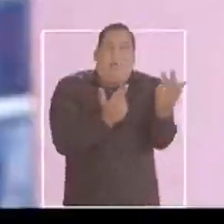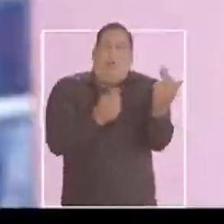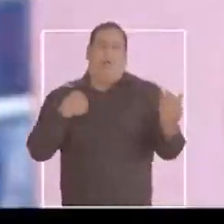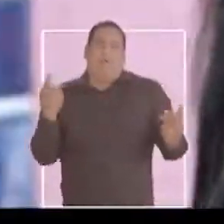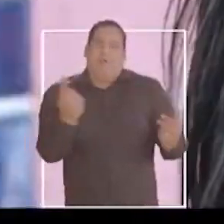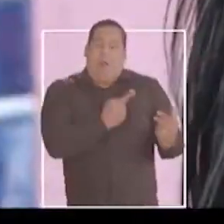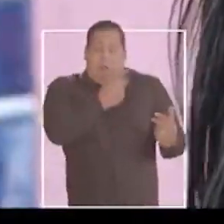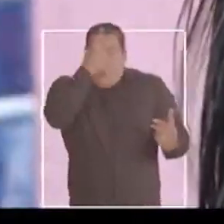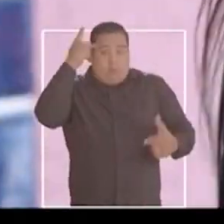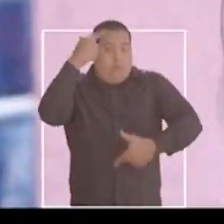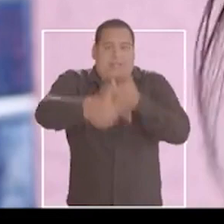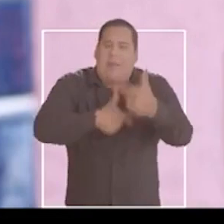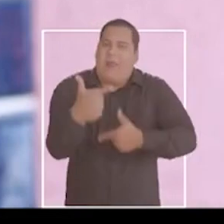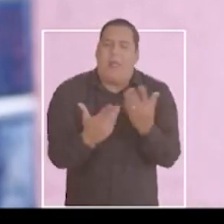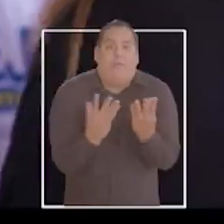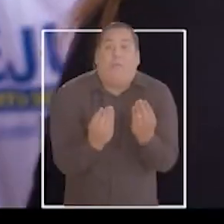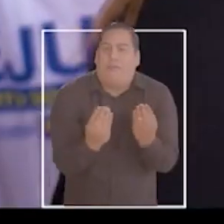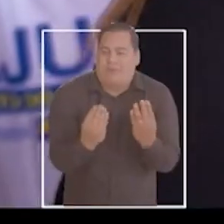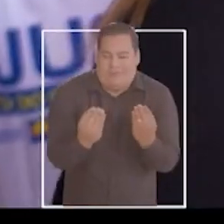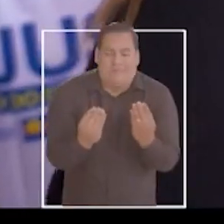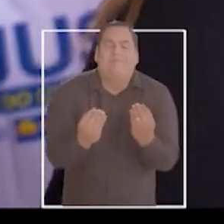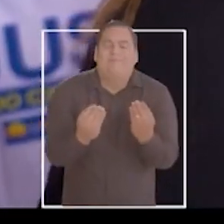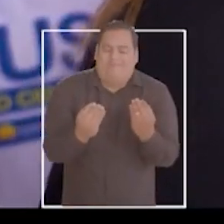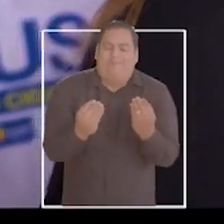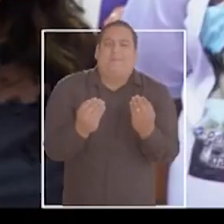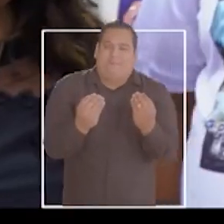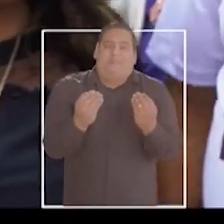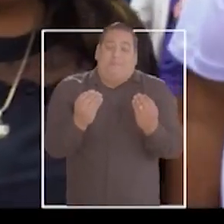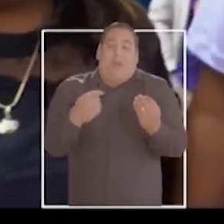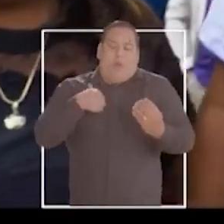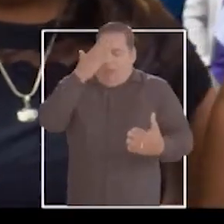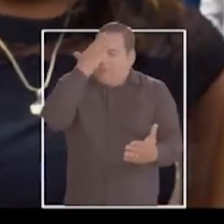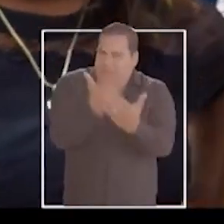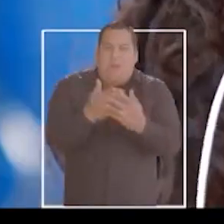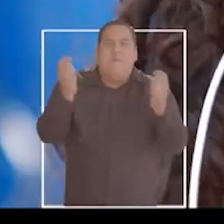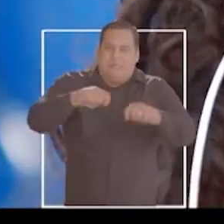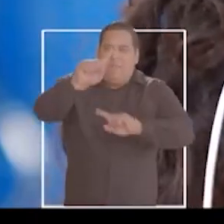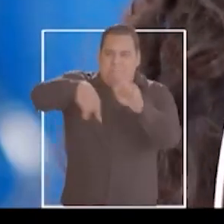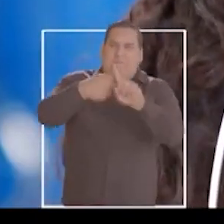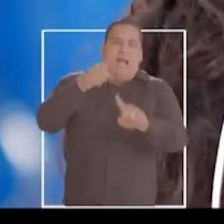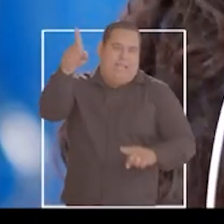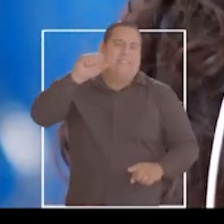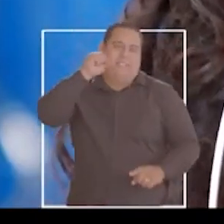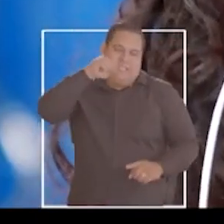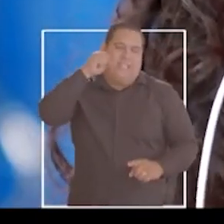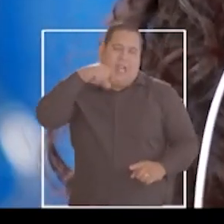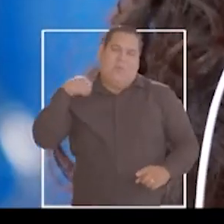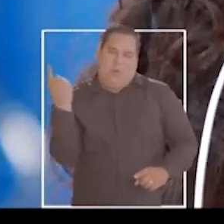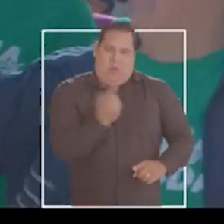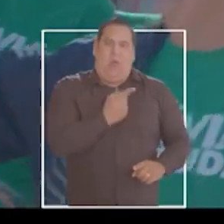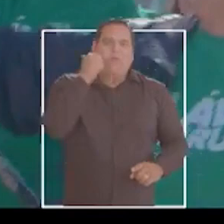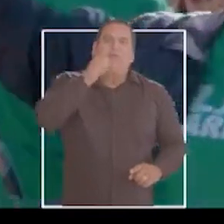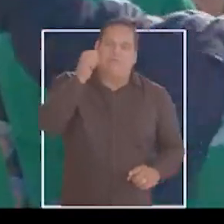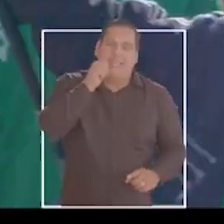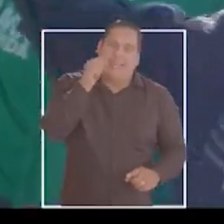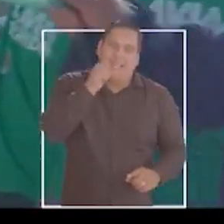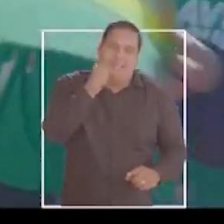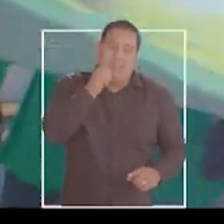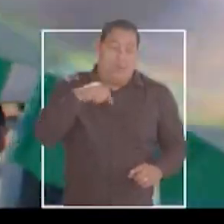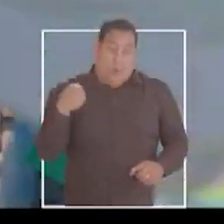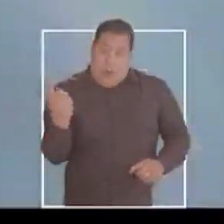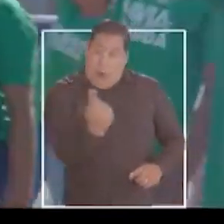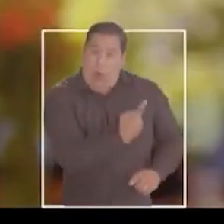Ela é gente da gente, ela é uma pessoa que trabalha muito. Eu acredito que ela pode fazer muito mais como senadora por nós mulheres.